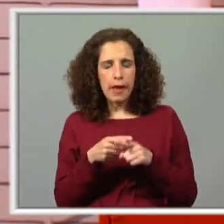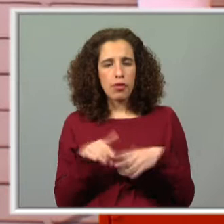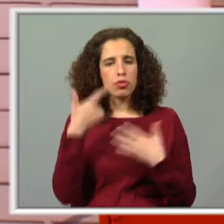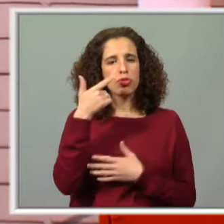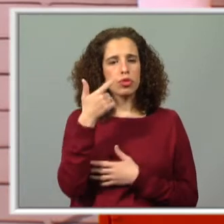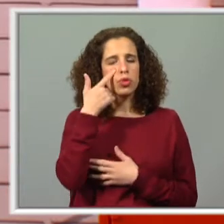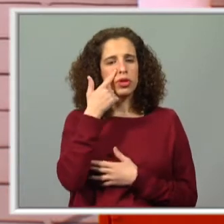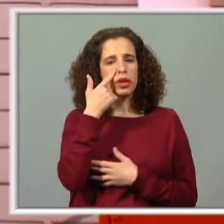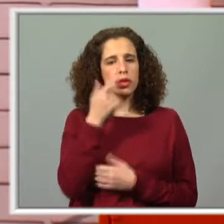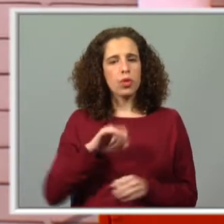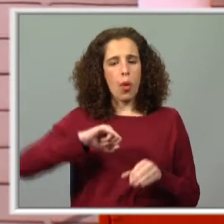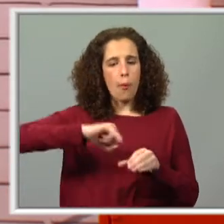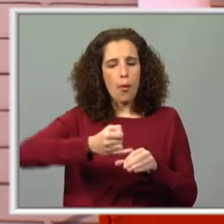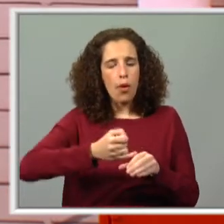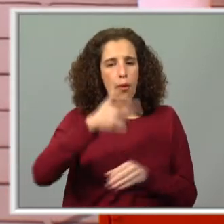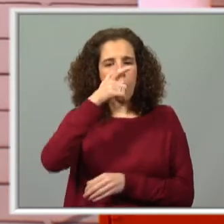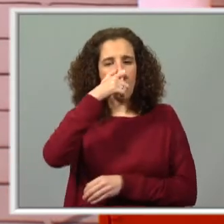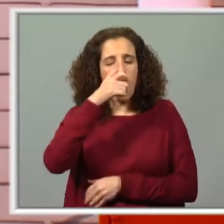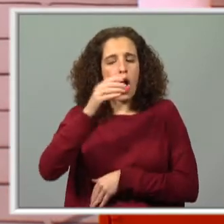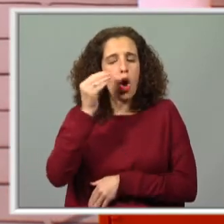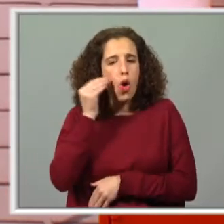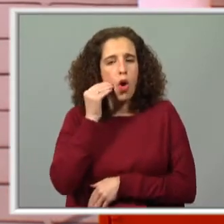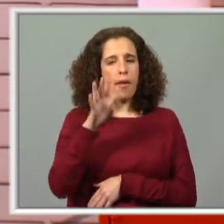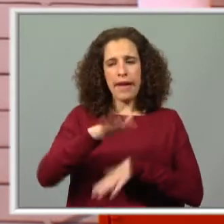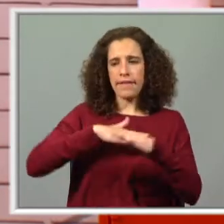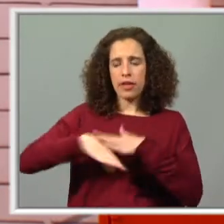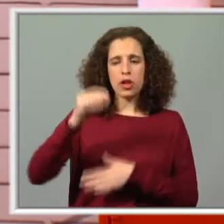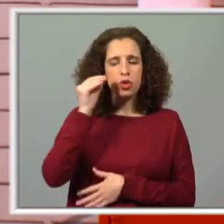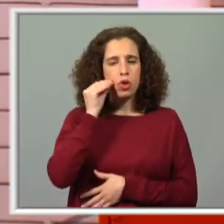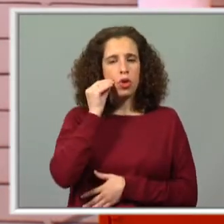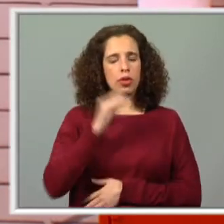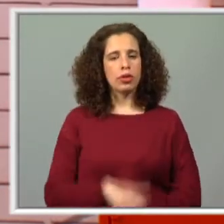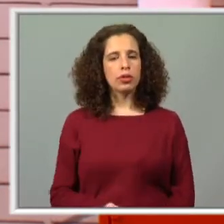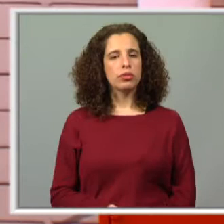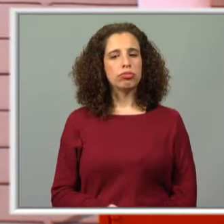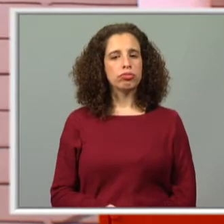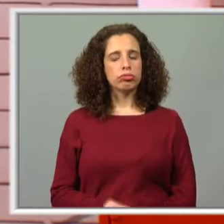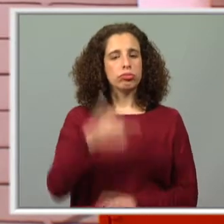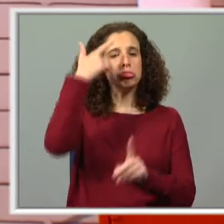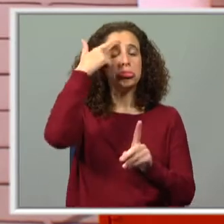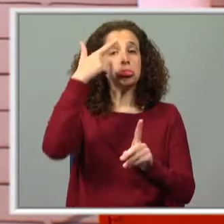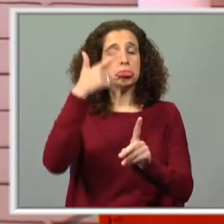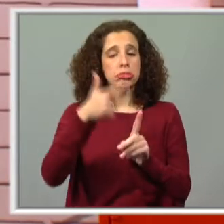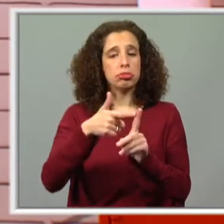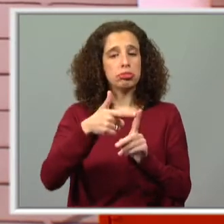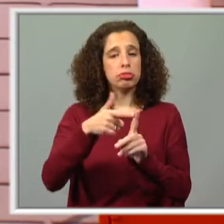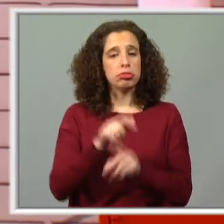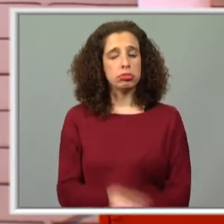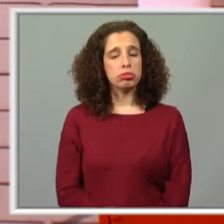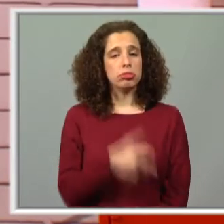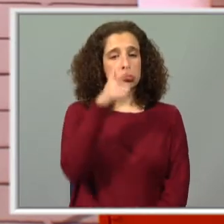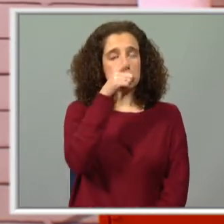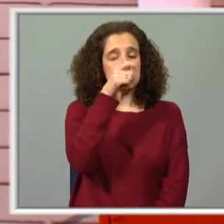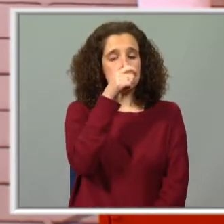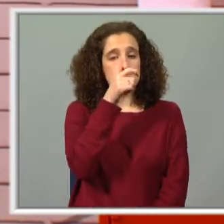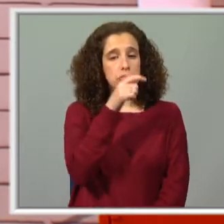que é um formigueiro, como é que ele é constituído e que funções é que terão as formigas